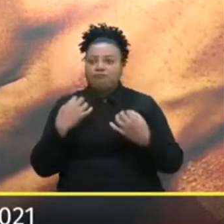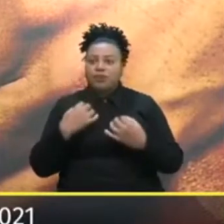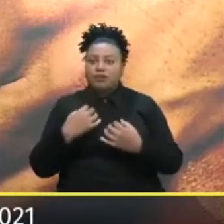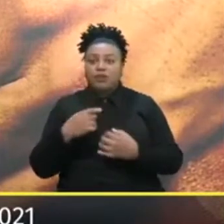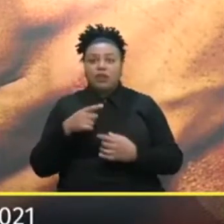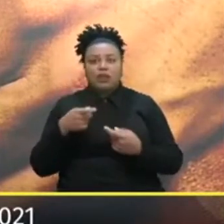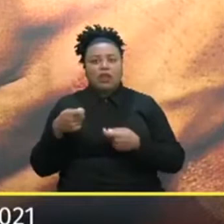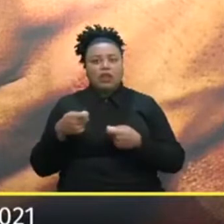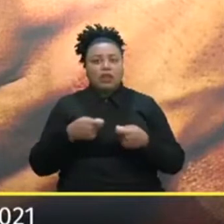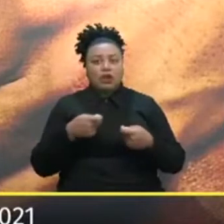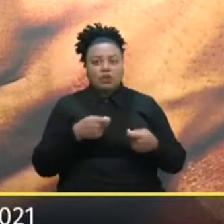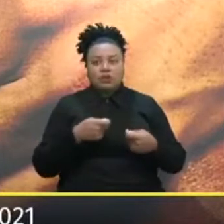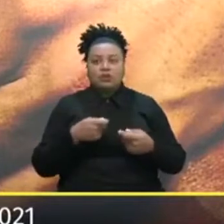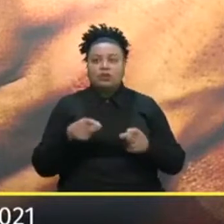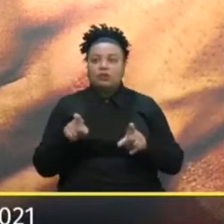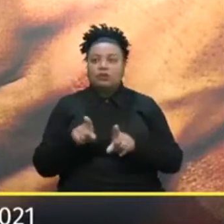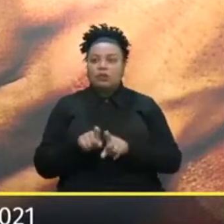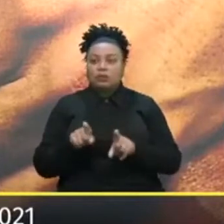E nas negociações